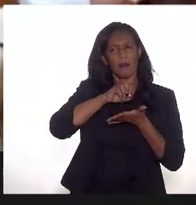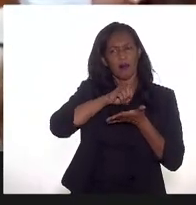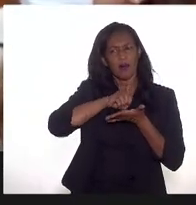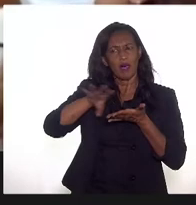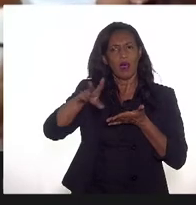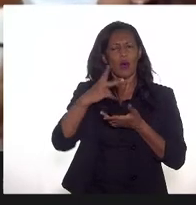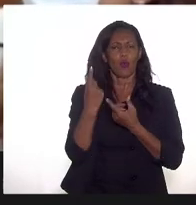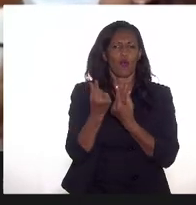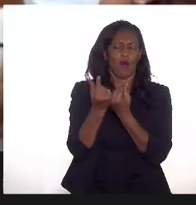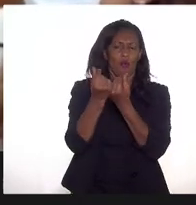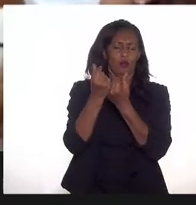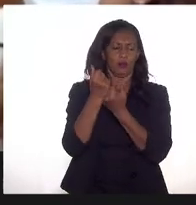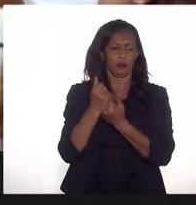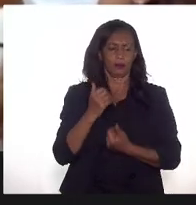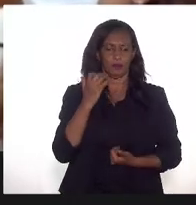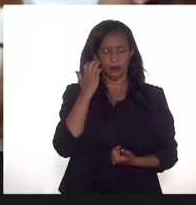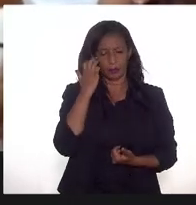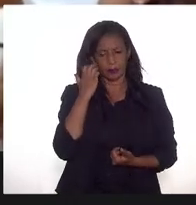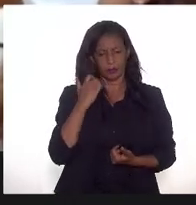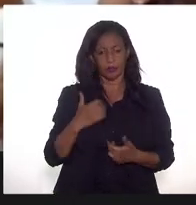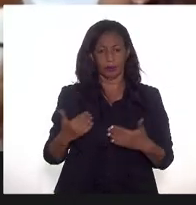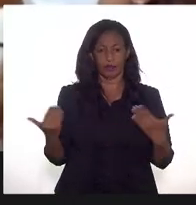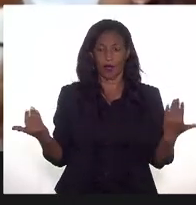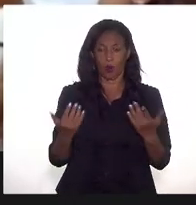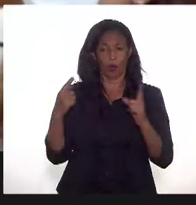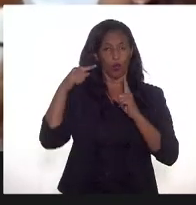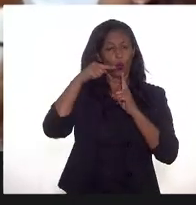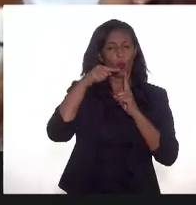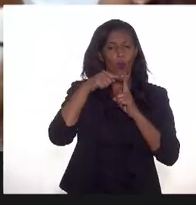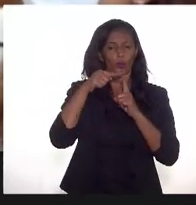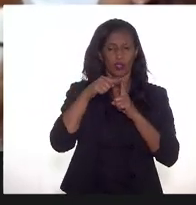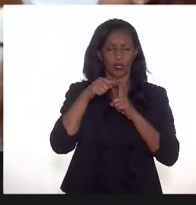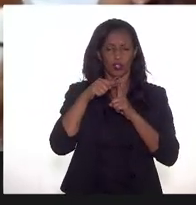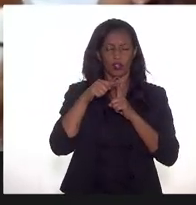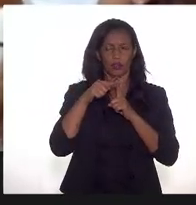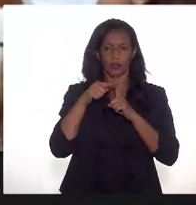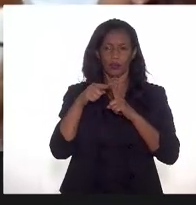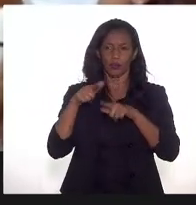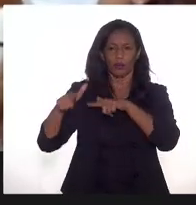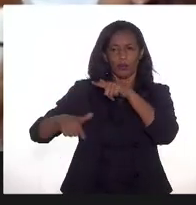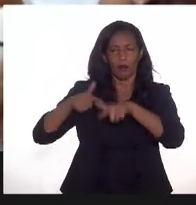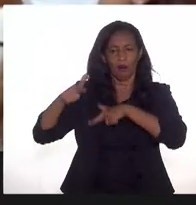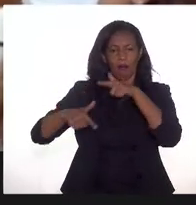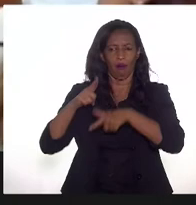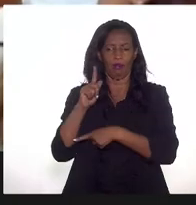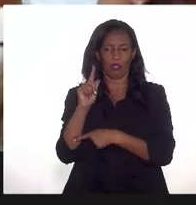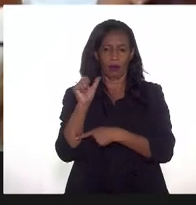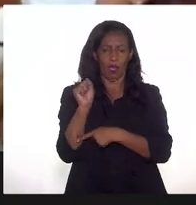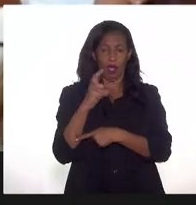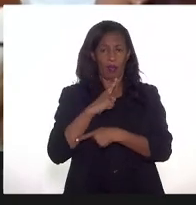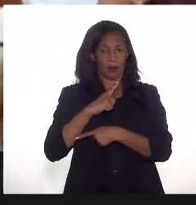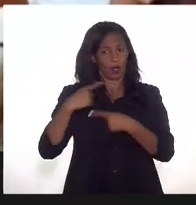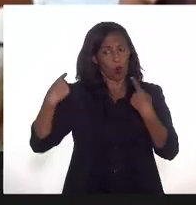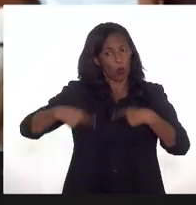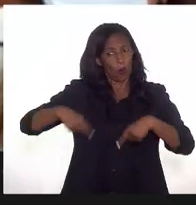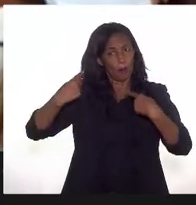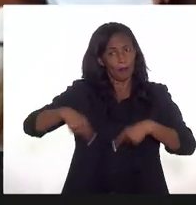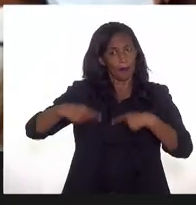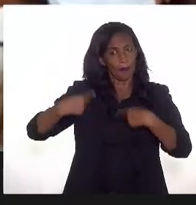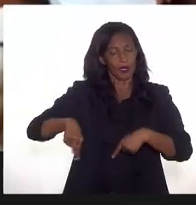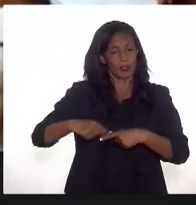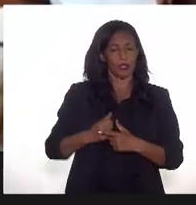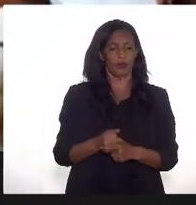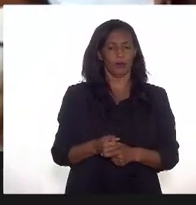seria o preço gás-gás. Agora, o grande objetivo do novo mercado de gás é que se tenha competição na venda da